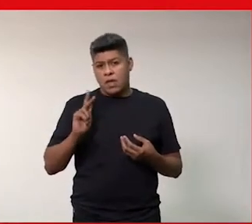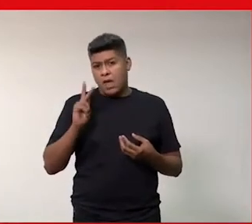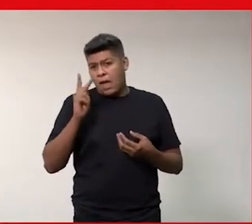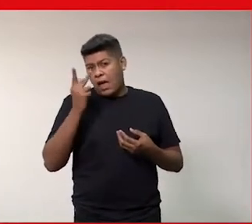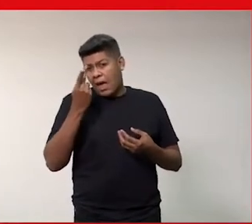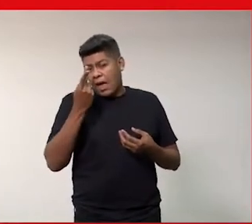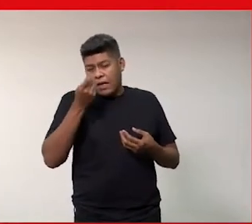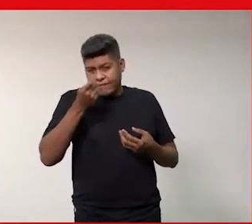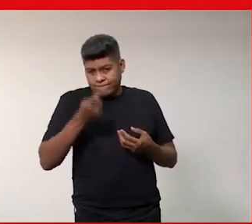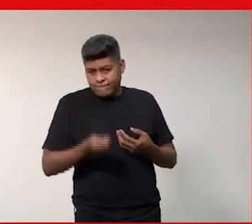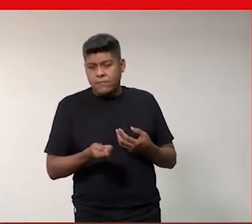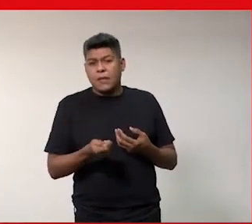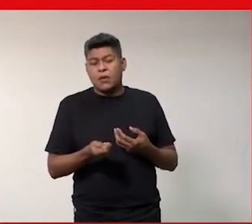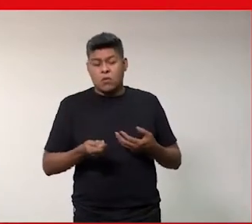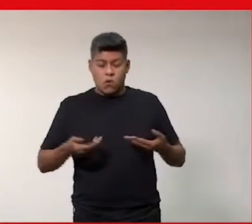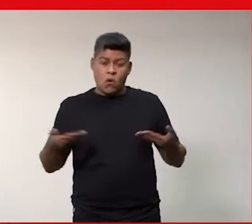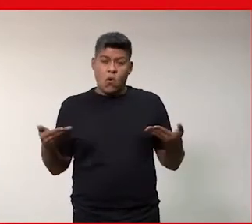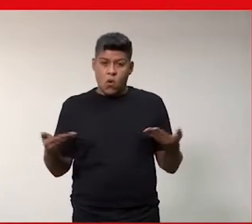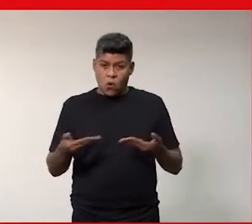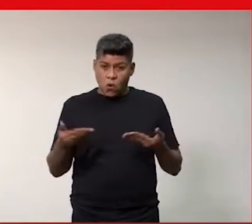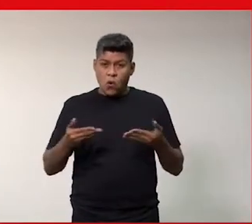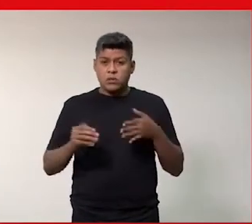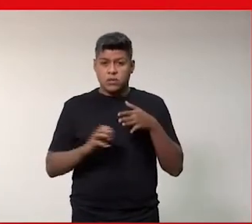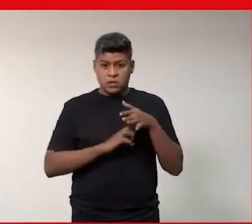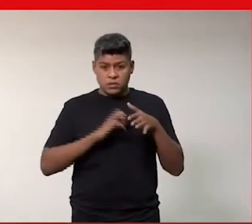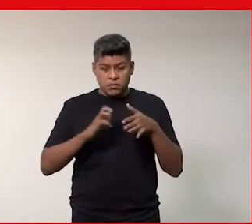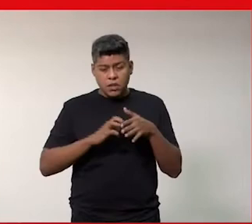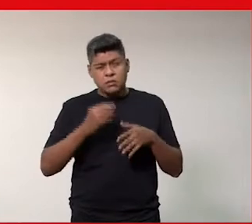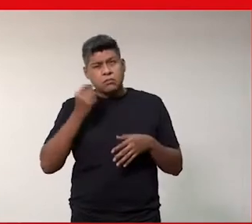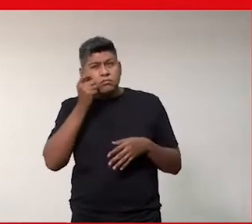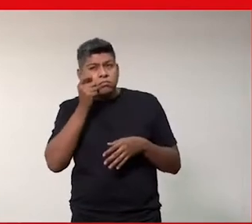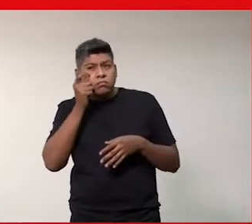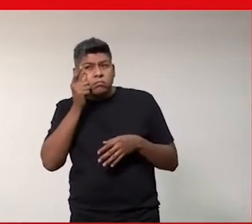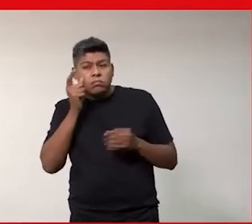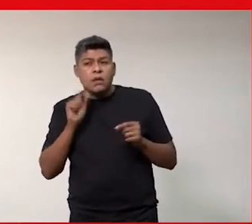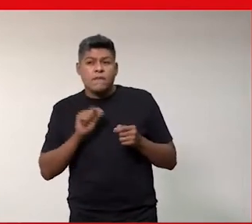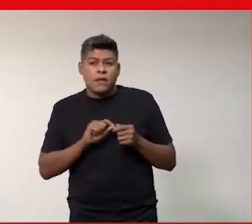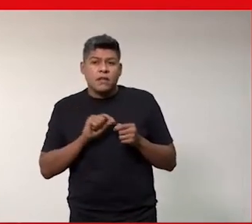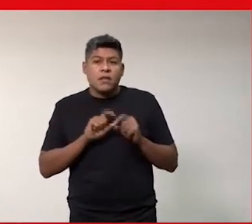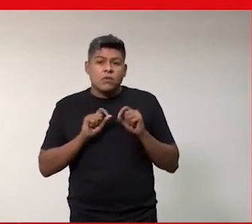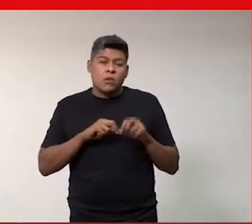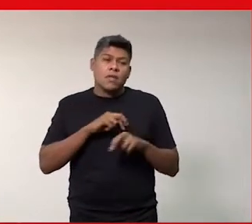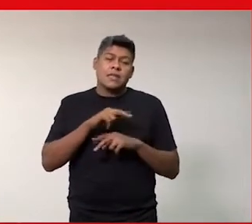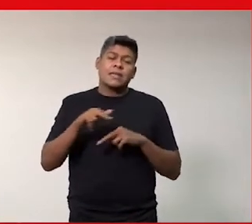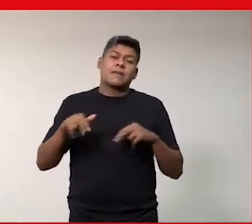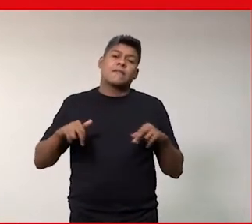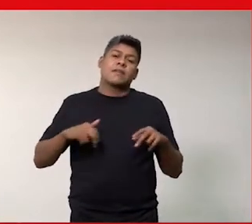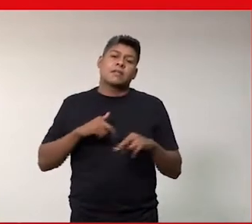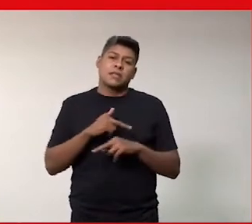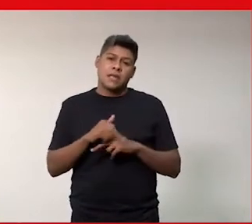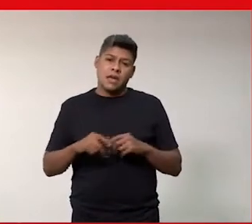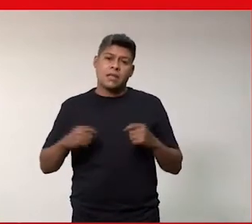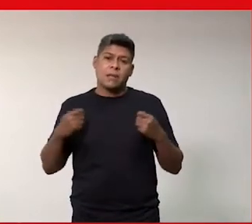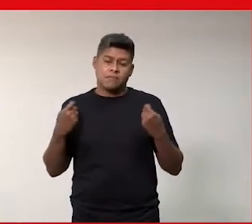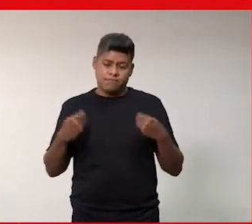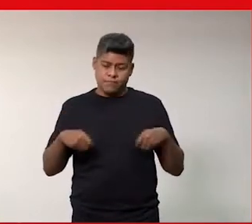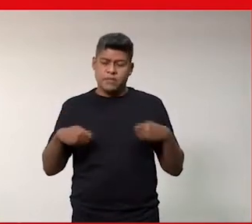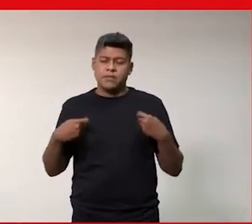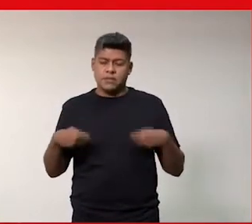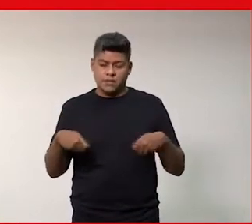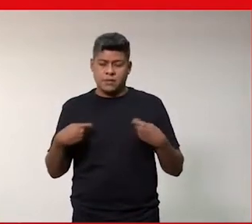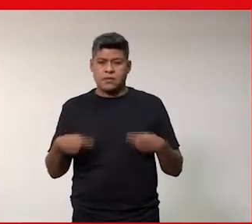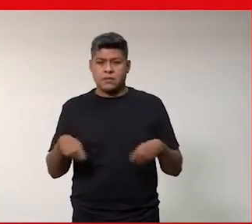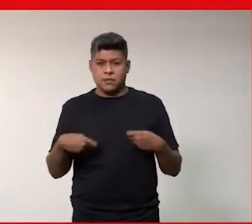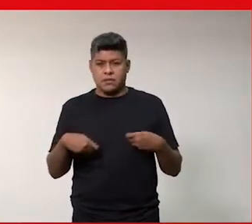heteronormativos. Então, assim, hoje é que as empresas estão se atentando que na verdade a diversidade é modelo de negócio. Eu